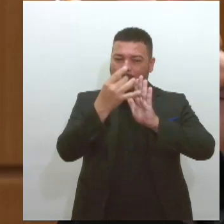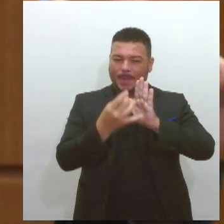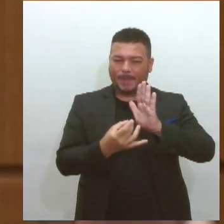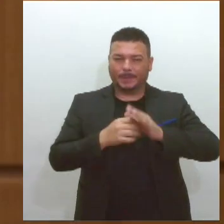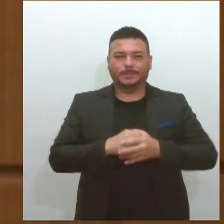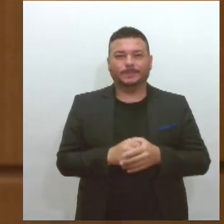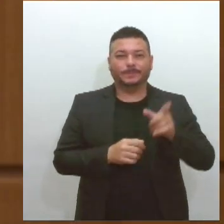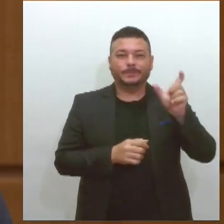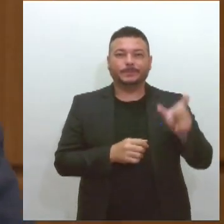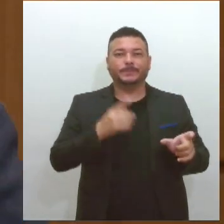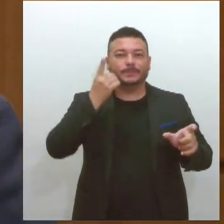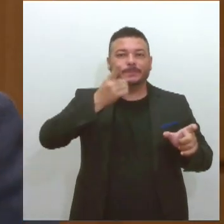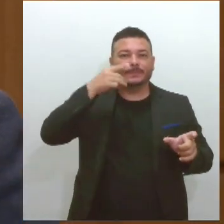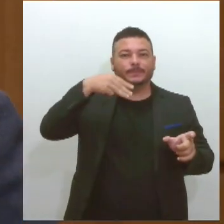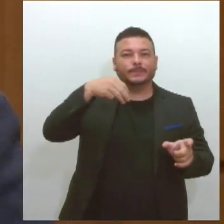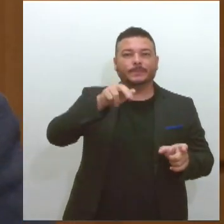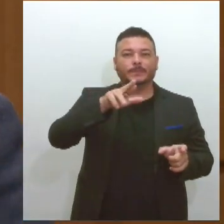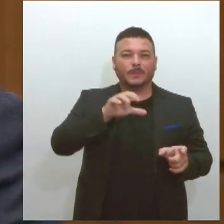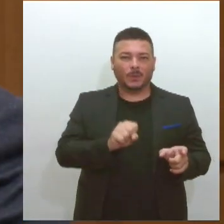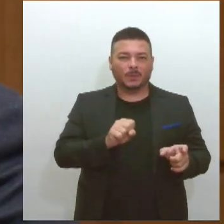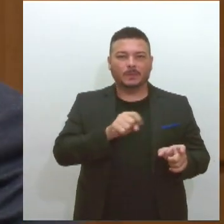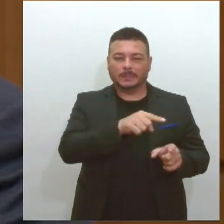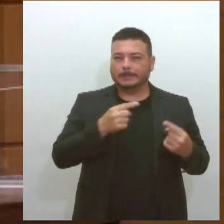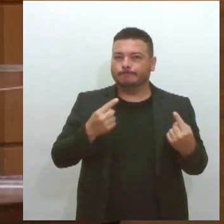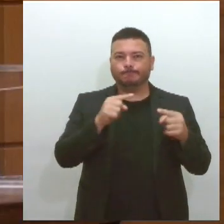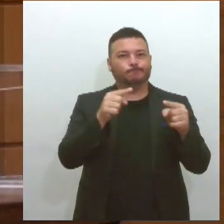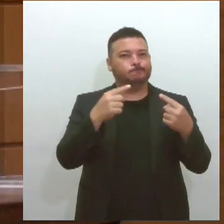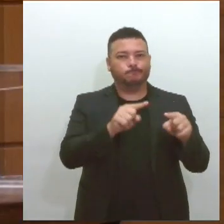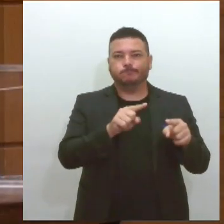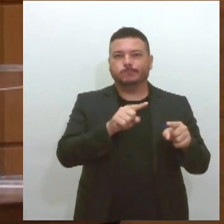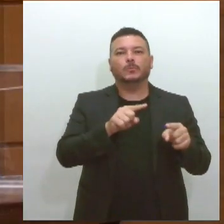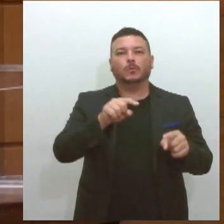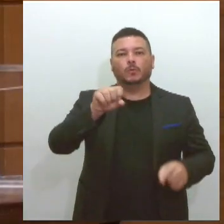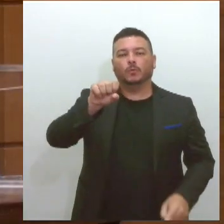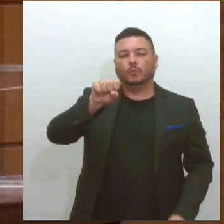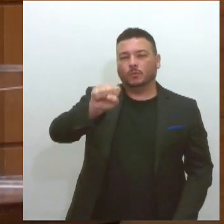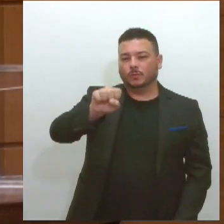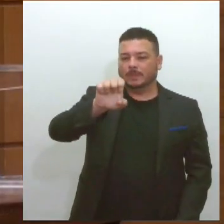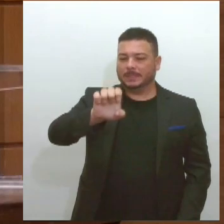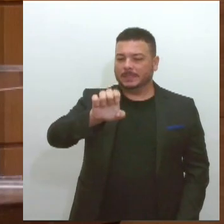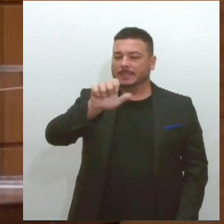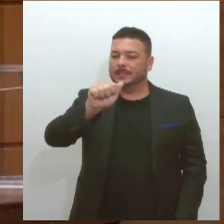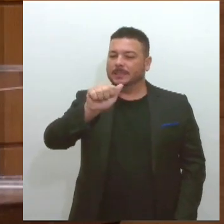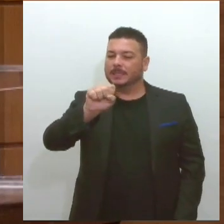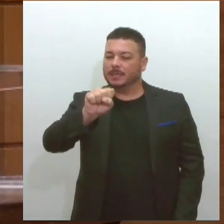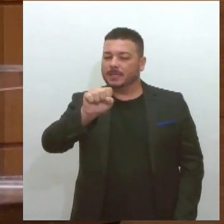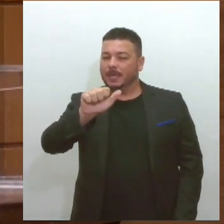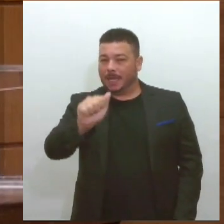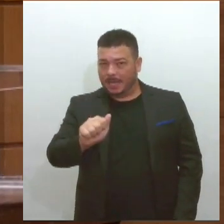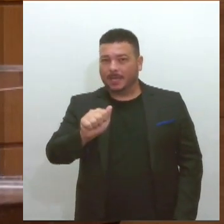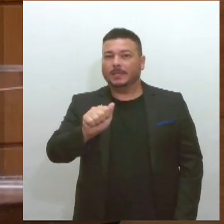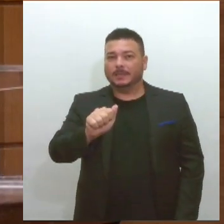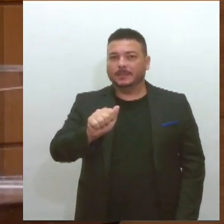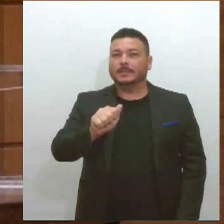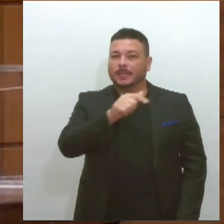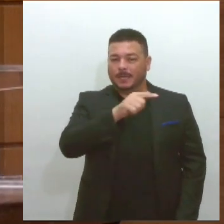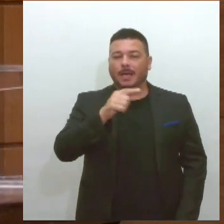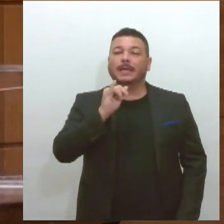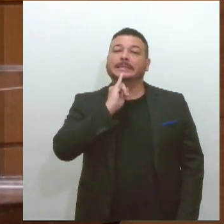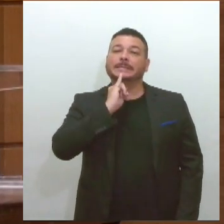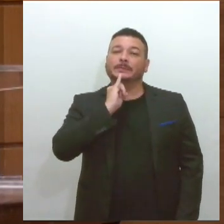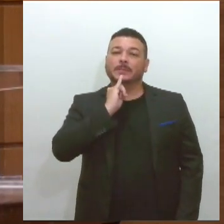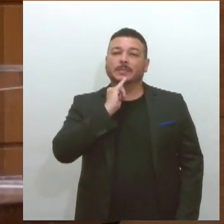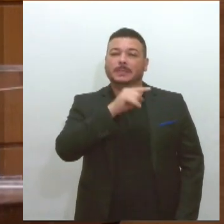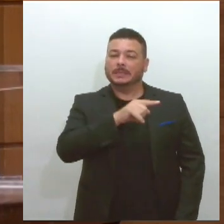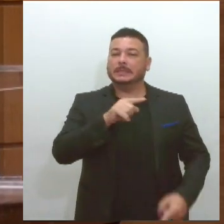criticou a concessão do SEASA de Itabaiana. De acordo com ele, é uma herança do ex-governador Belivaldo Chagas. O parlamentar também falou